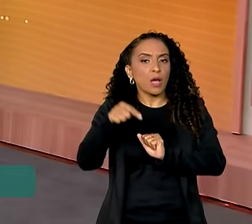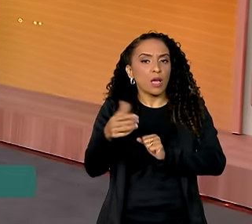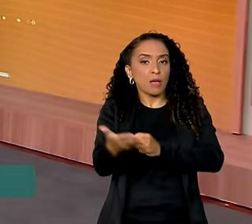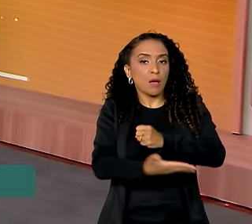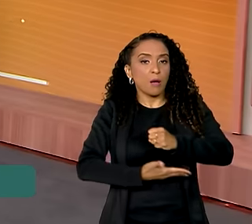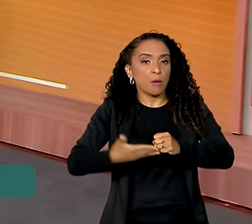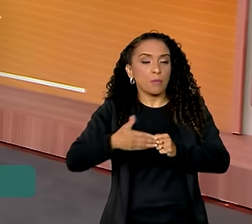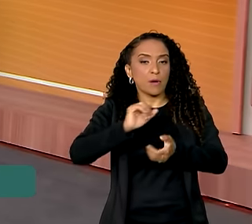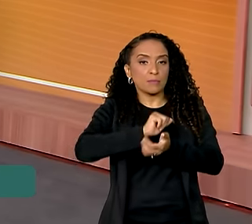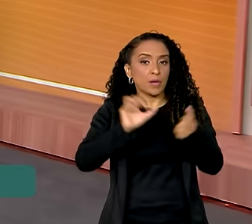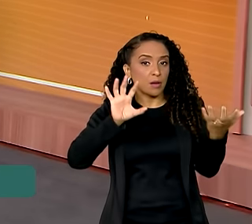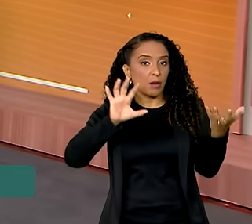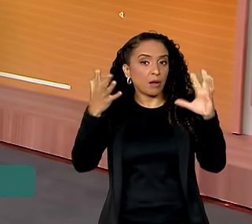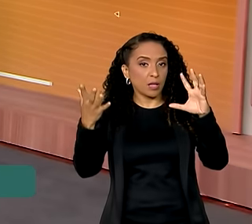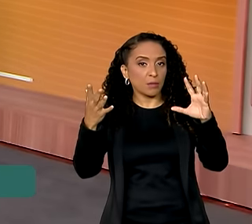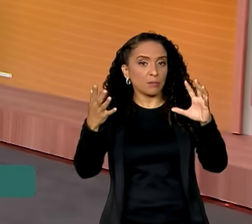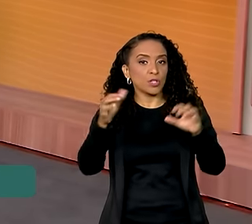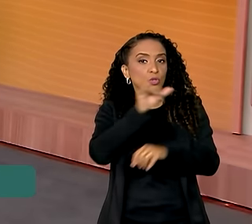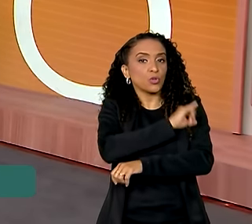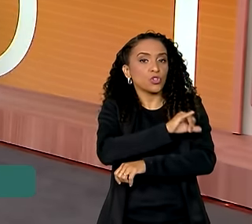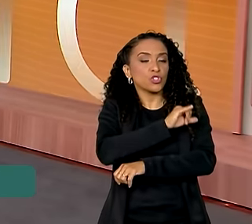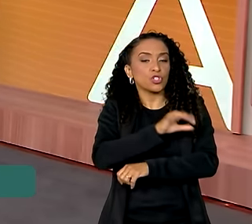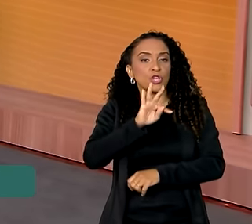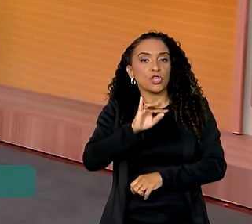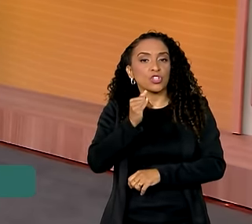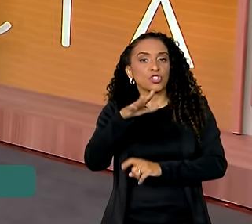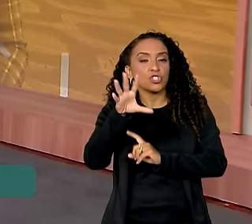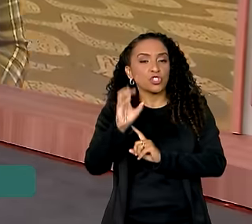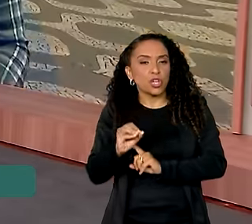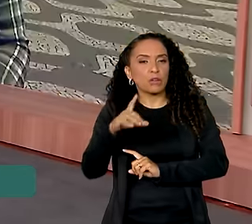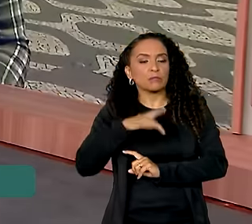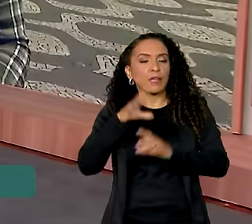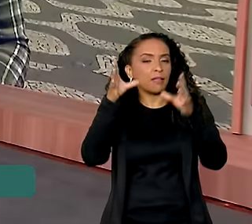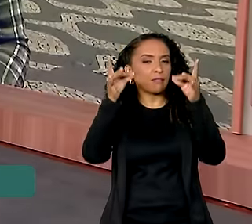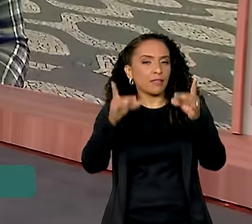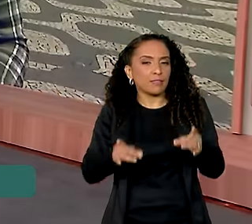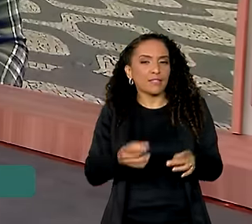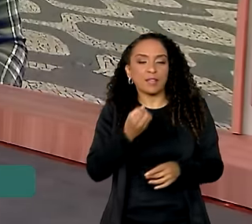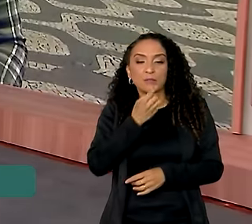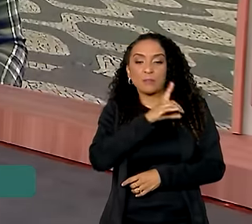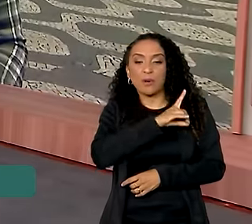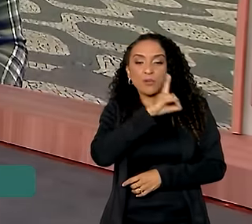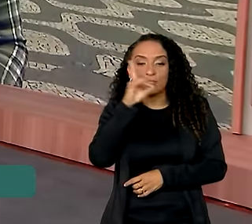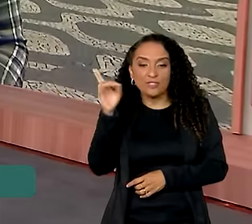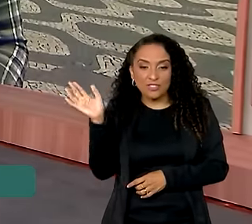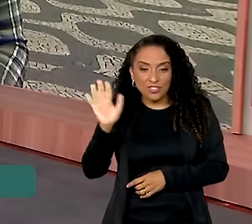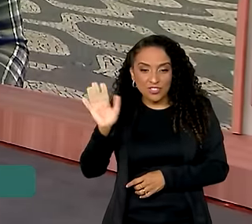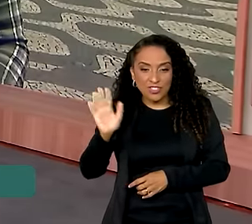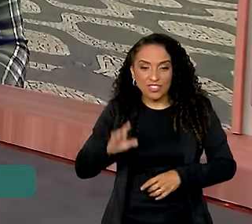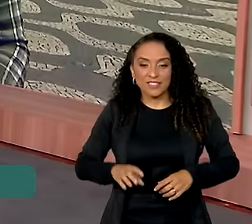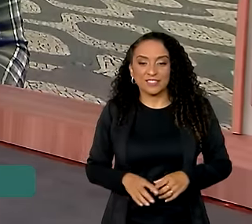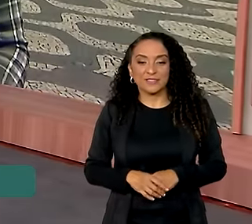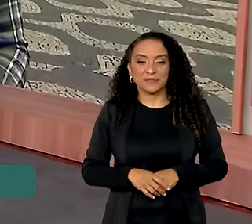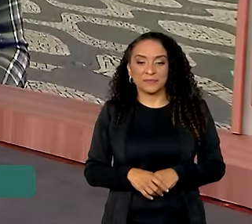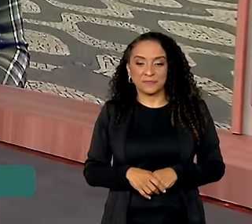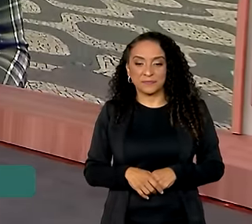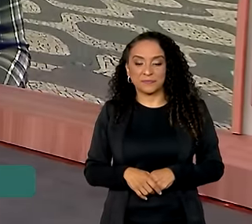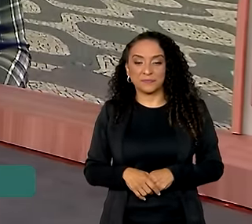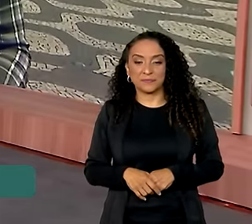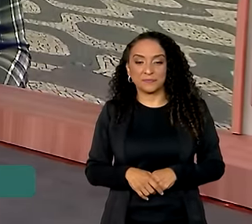pilares do Plano Clima. Do Rio de Janeiro, Tiago Pimenta tem todos os detalhes para a gente. Oi, Tiago. Bom dia para você.